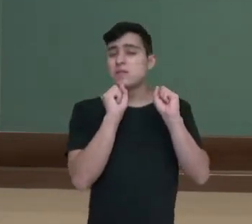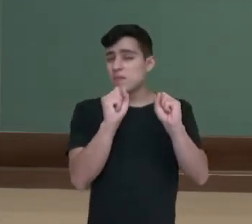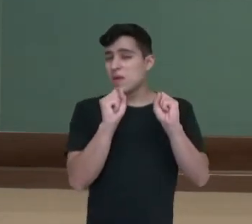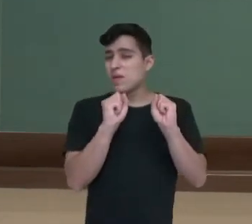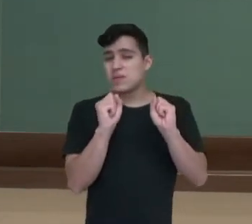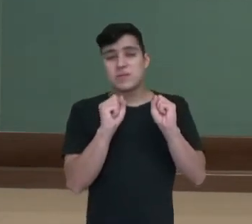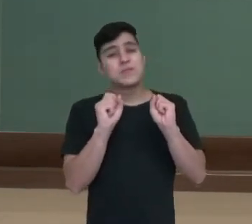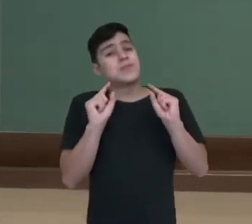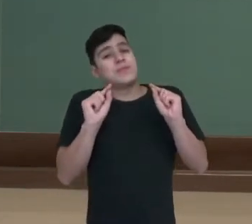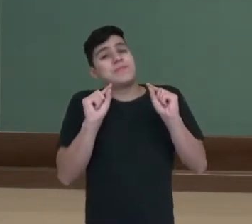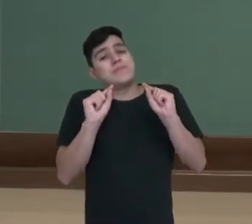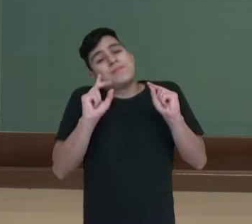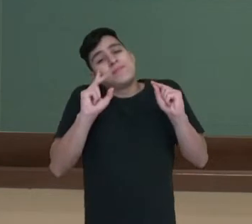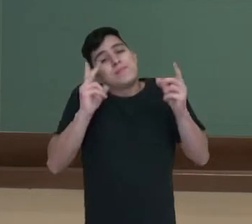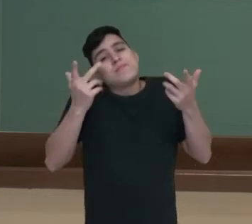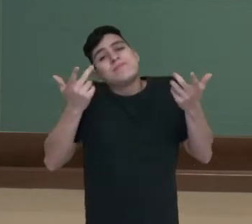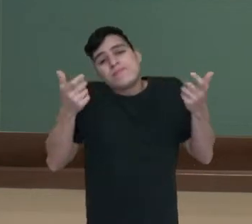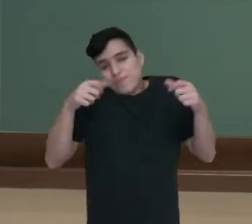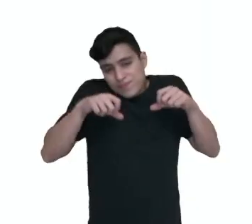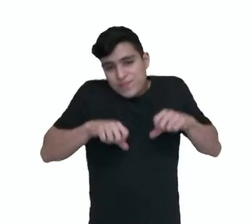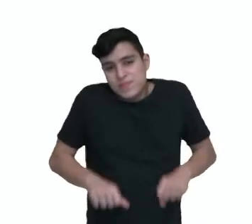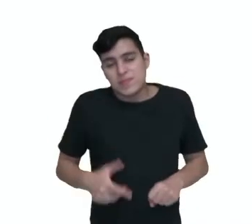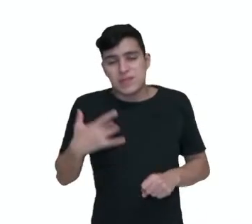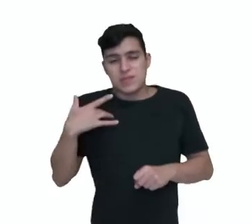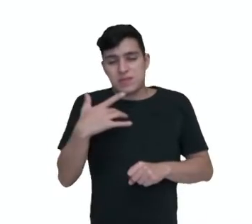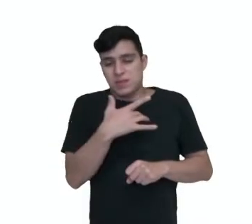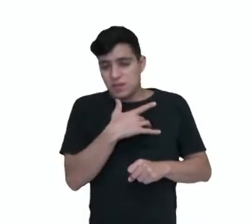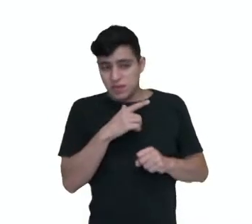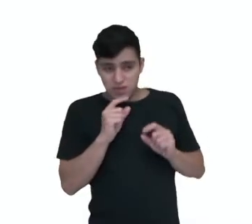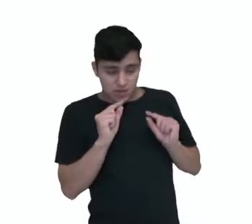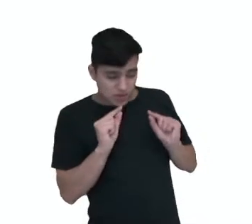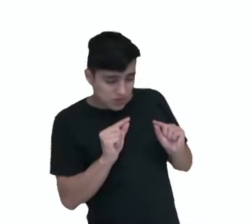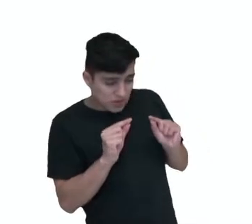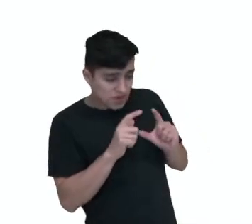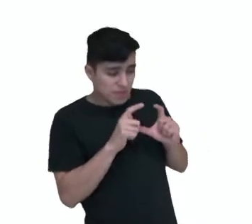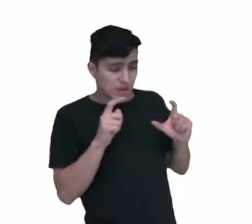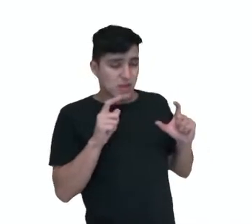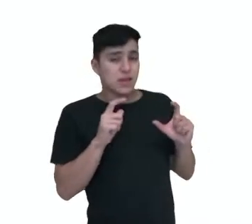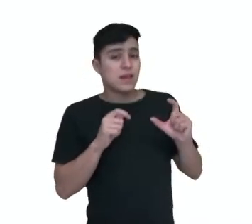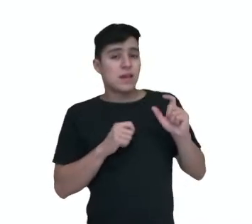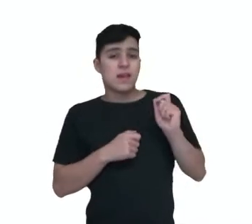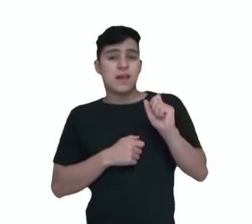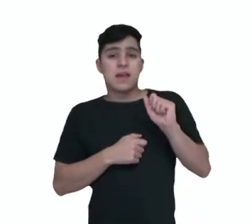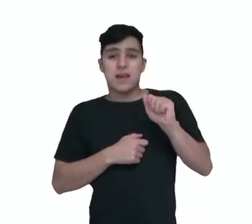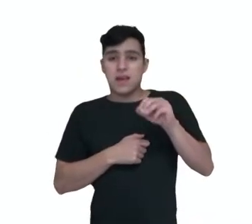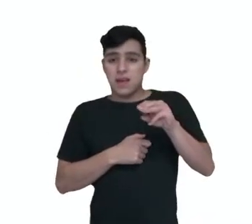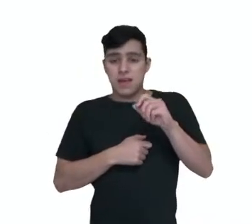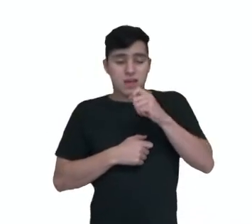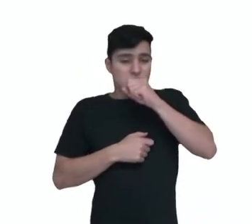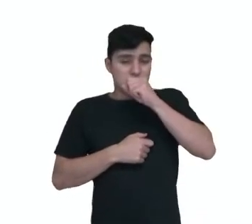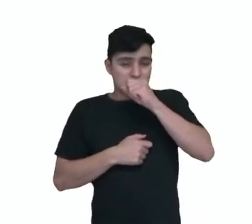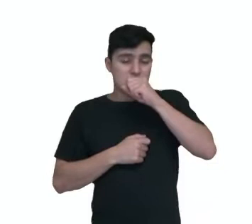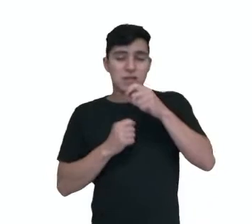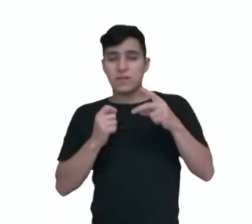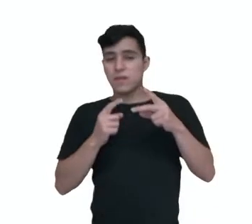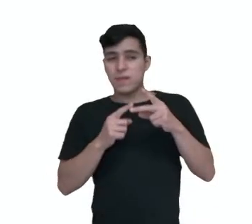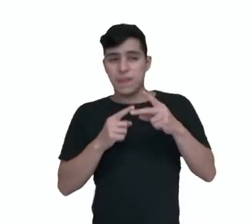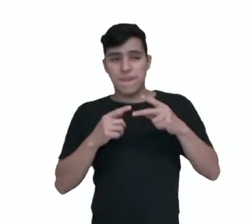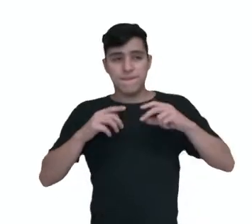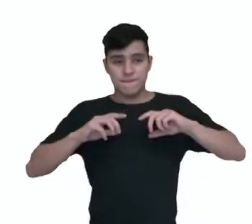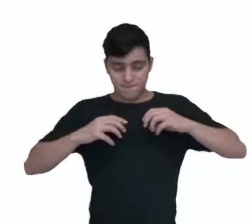sim a nossa saúde. Então pode aumentar os casos de asma, infecções das vias aéreas